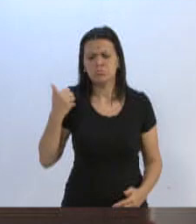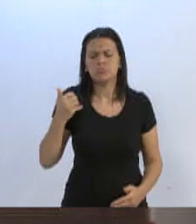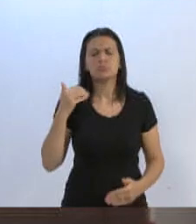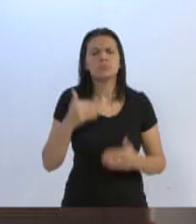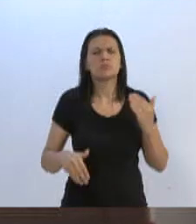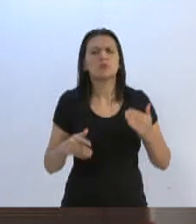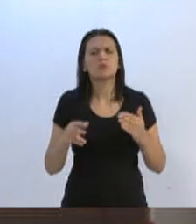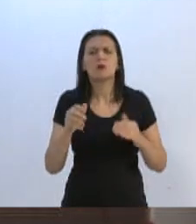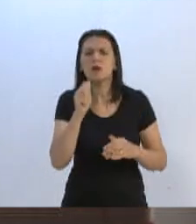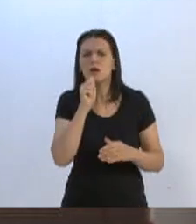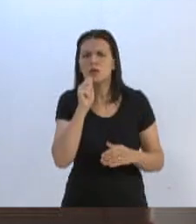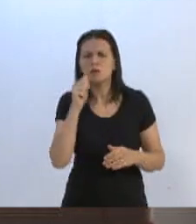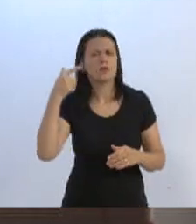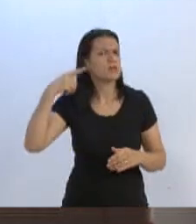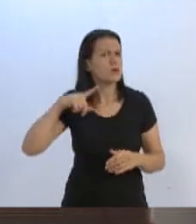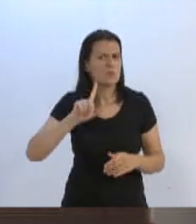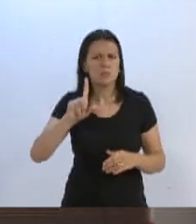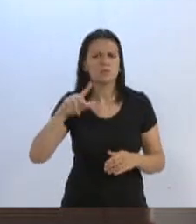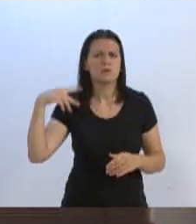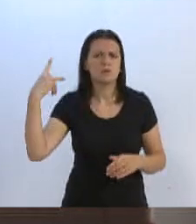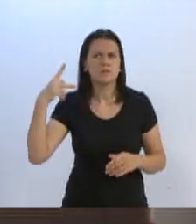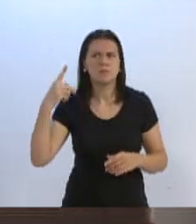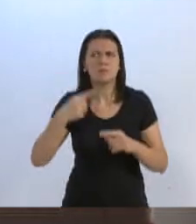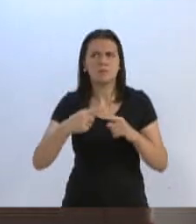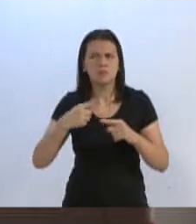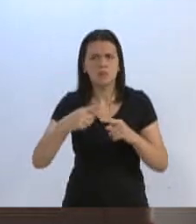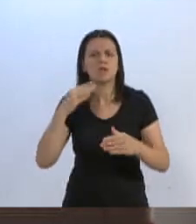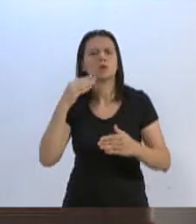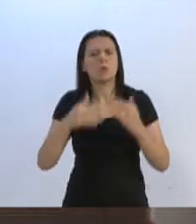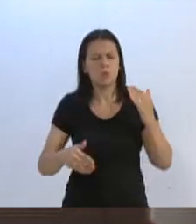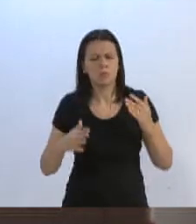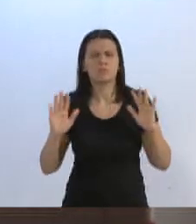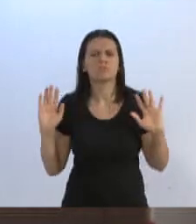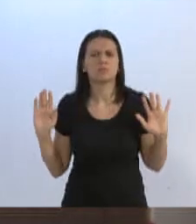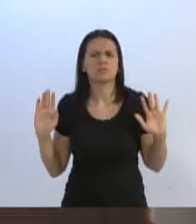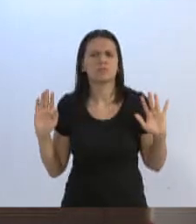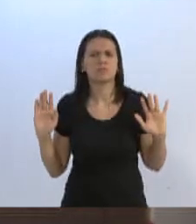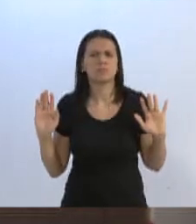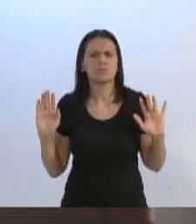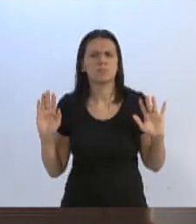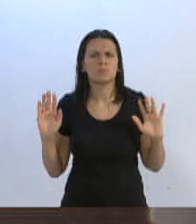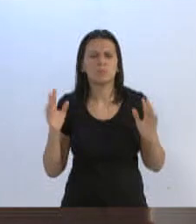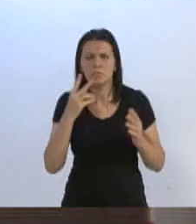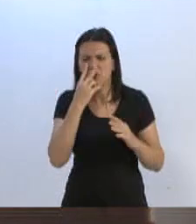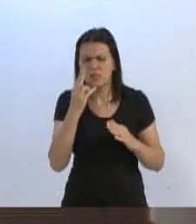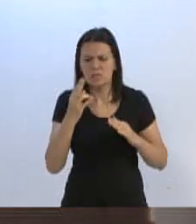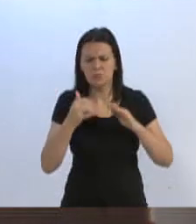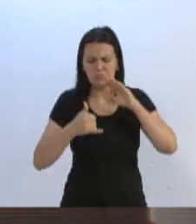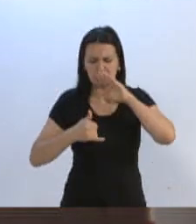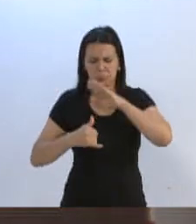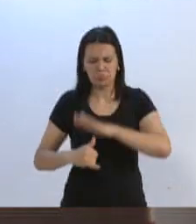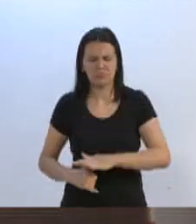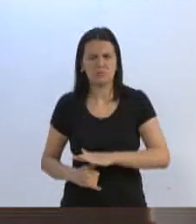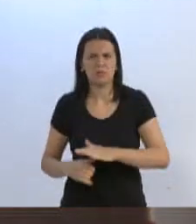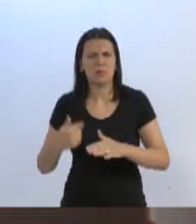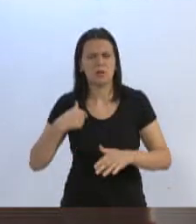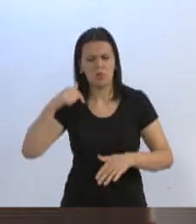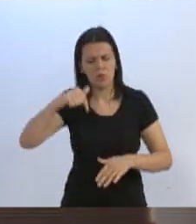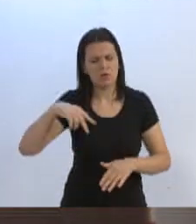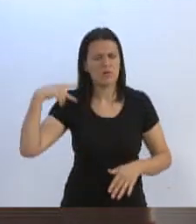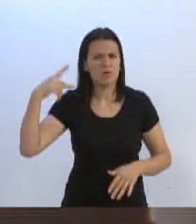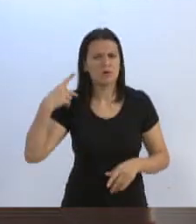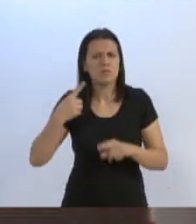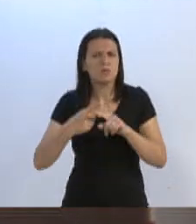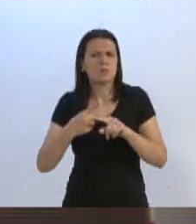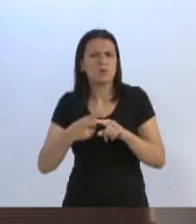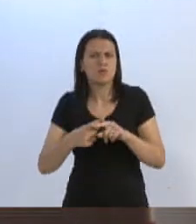tivesse me elegido porque fui contra. Seria uma humilhação para mim eu estar na casa porque